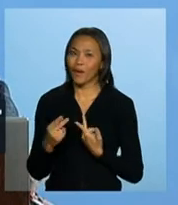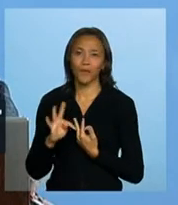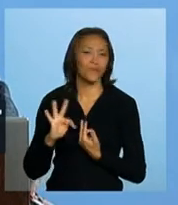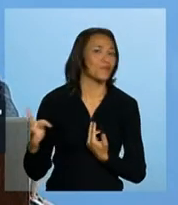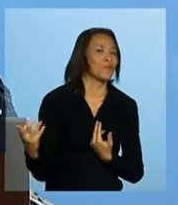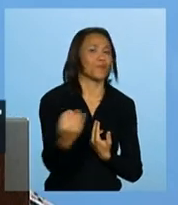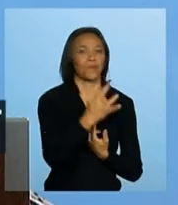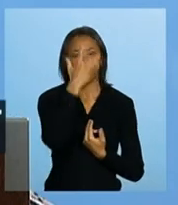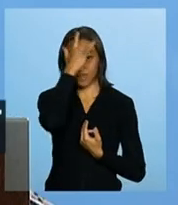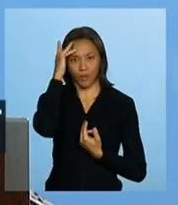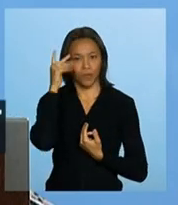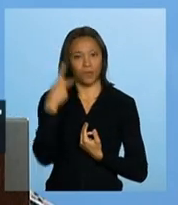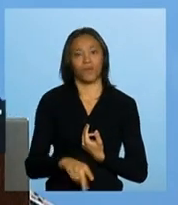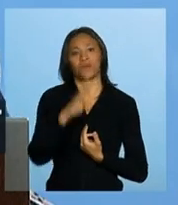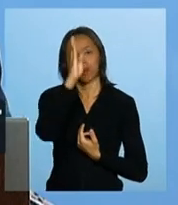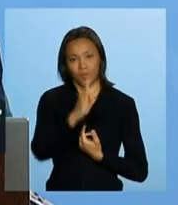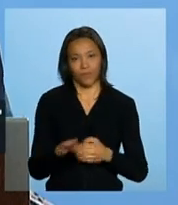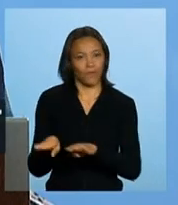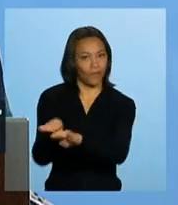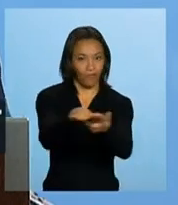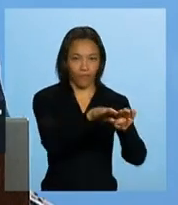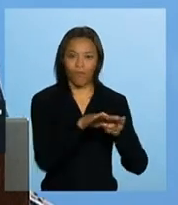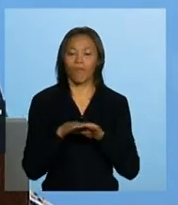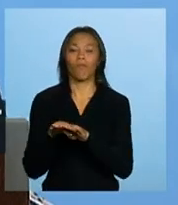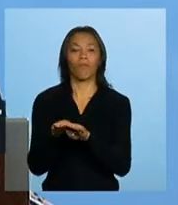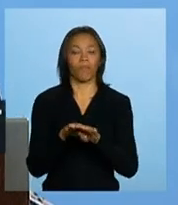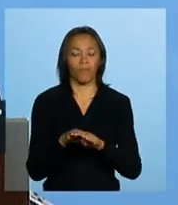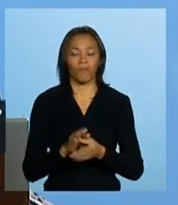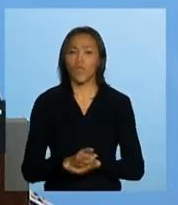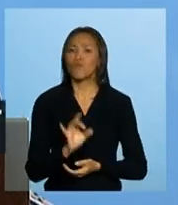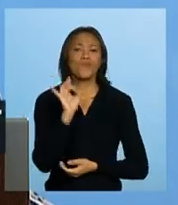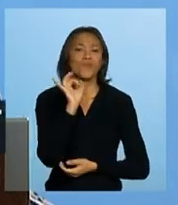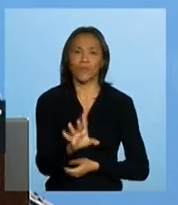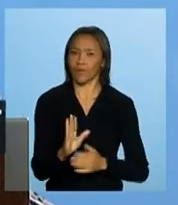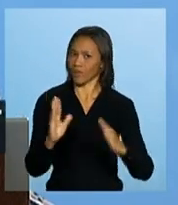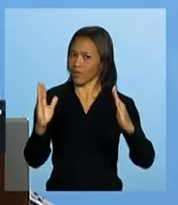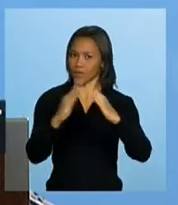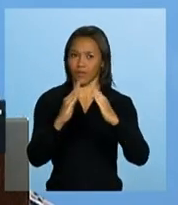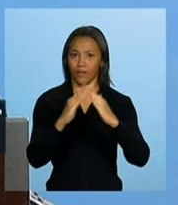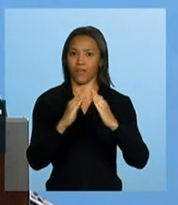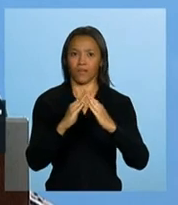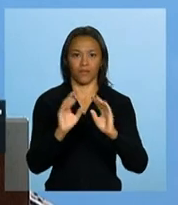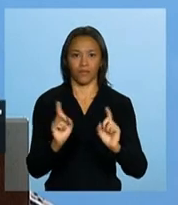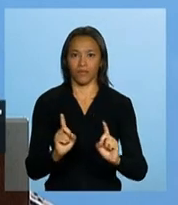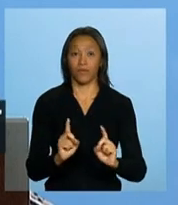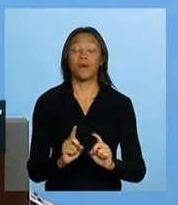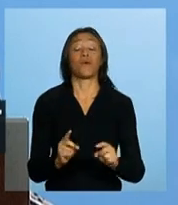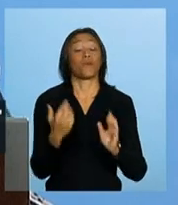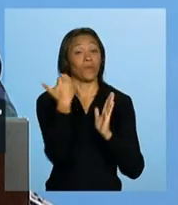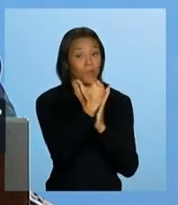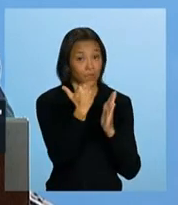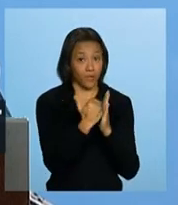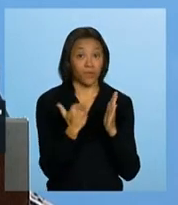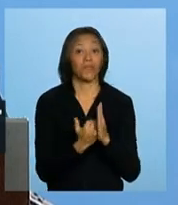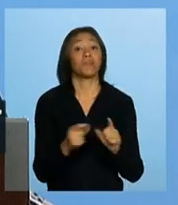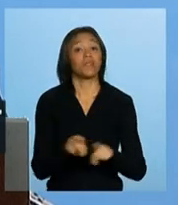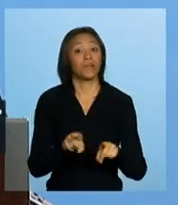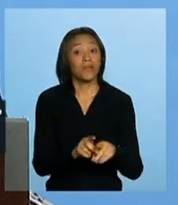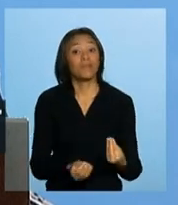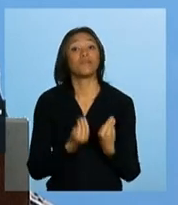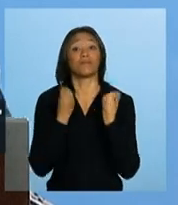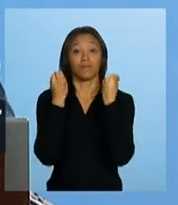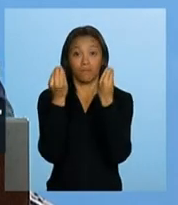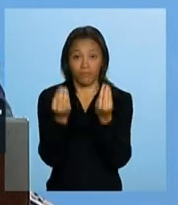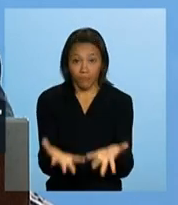os brasileiros. E não são somente as casas, porque o programa oferece